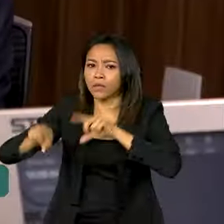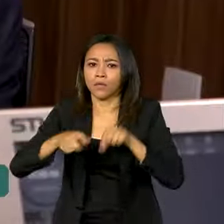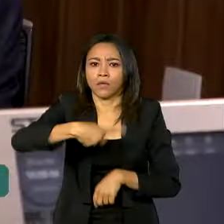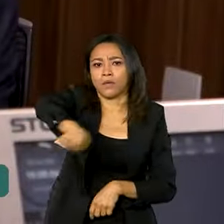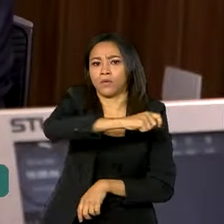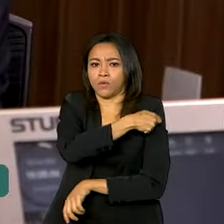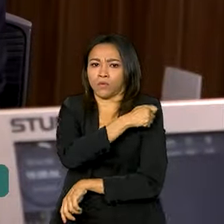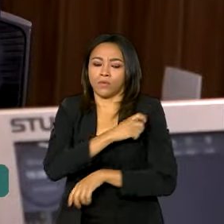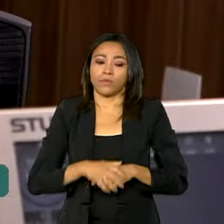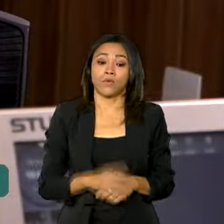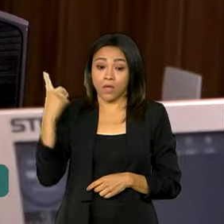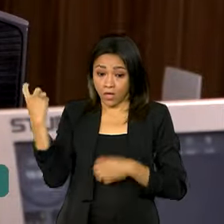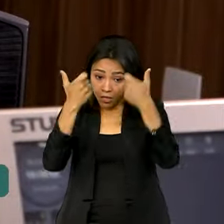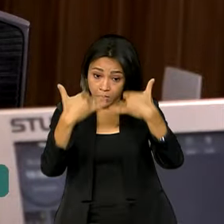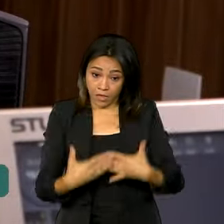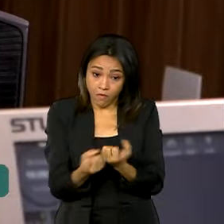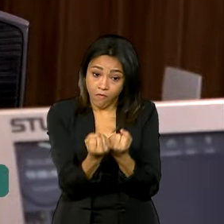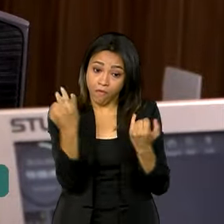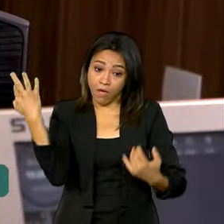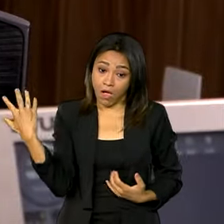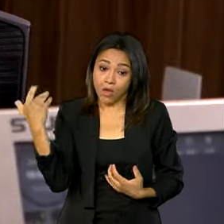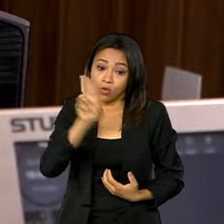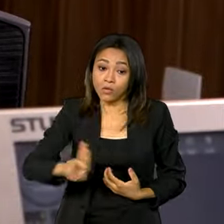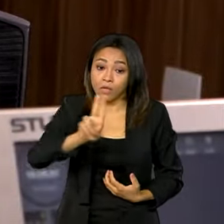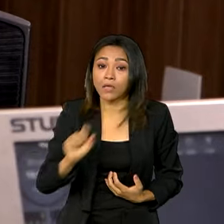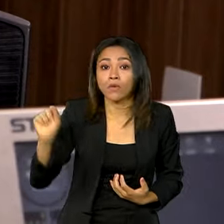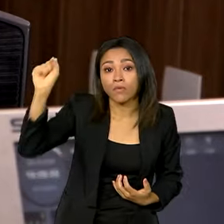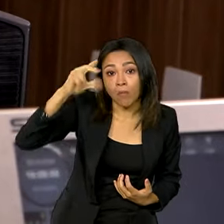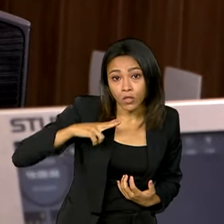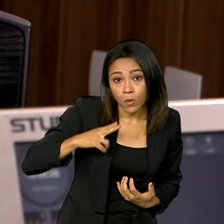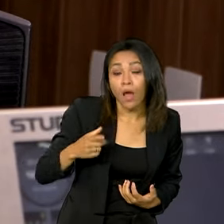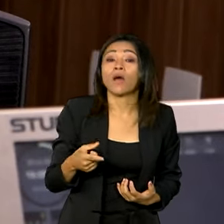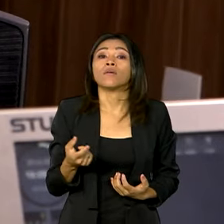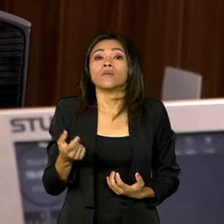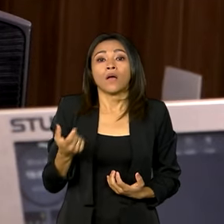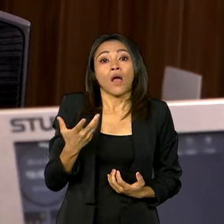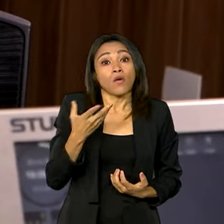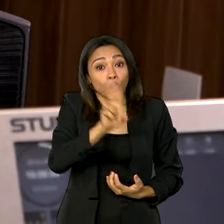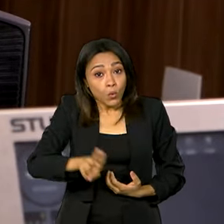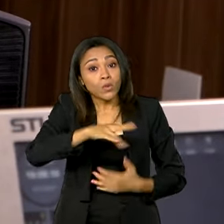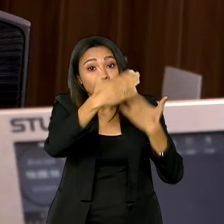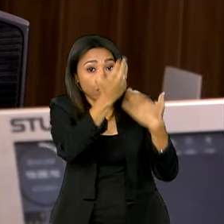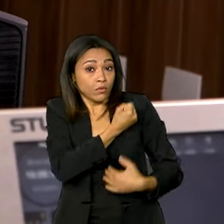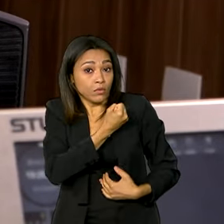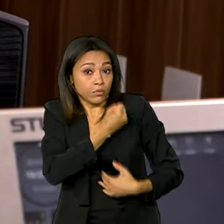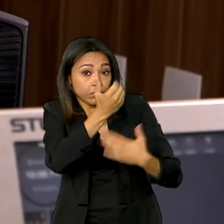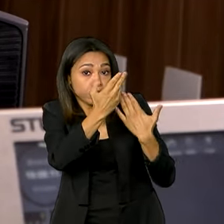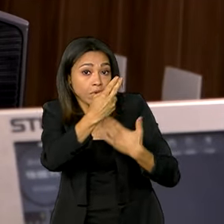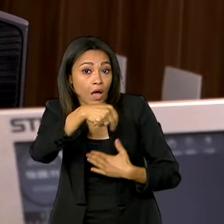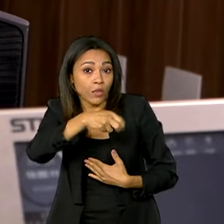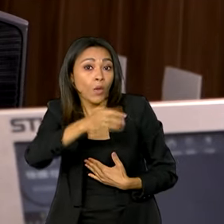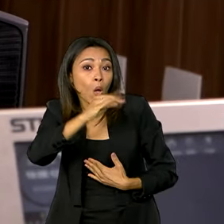Muitas universidades e instituições particulares utilizam o Enem para viabilizar o acesso. E todos os mecanismos de